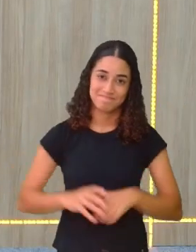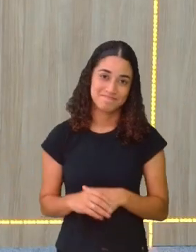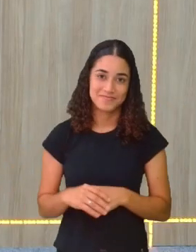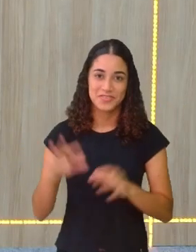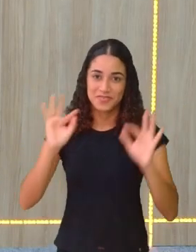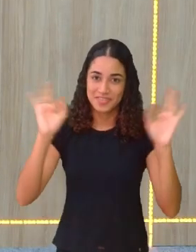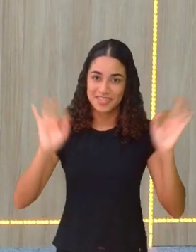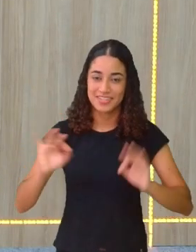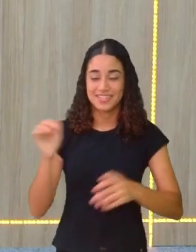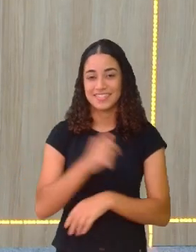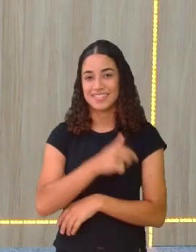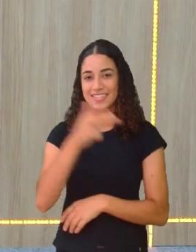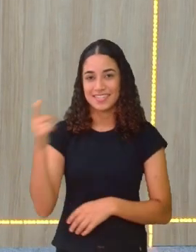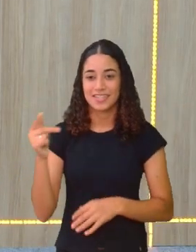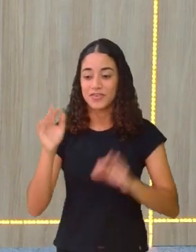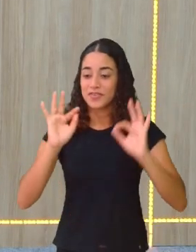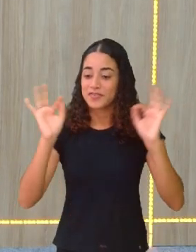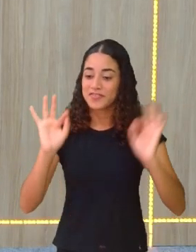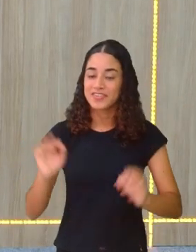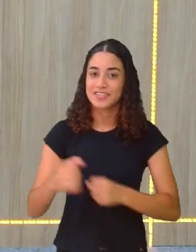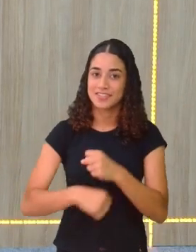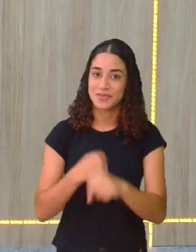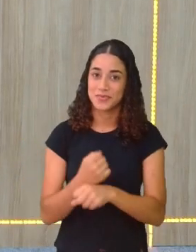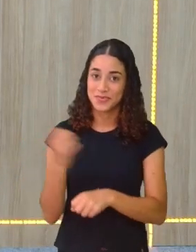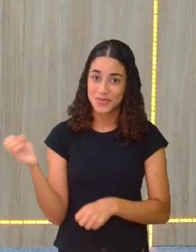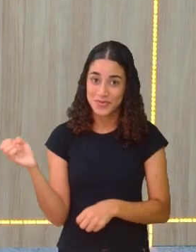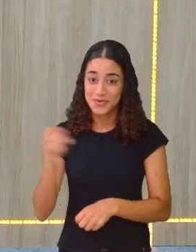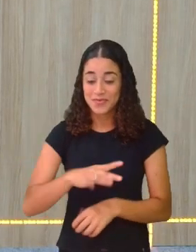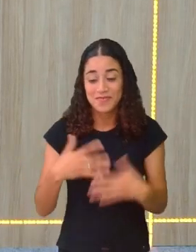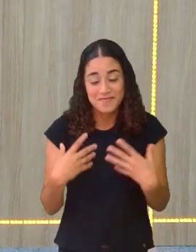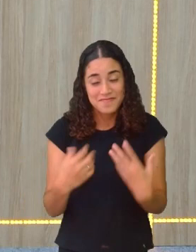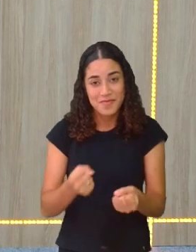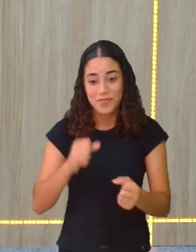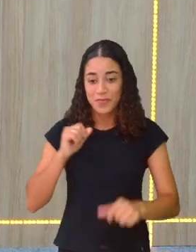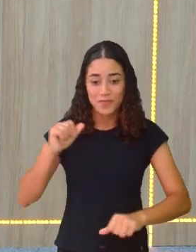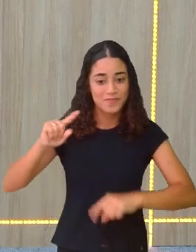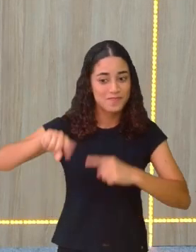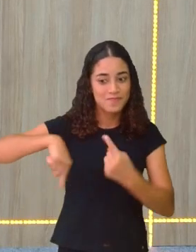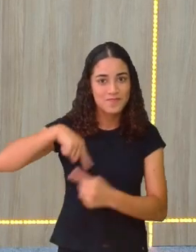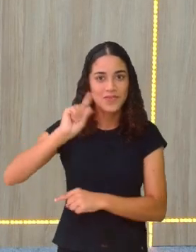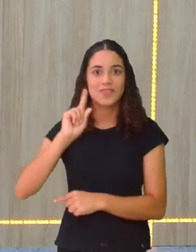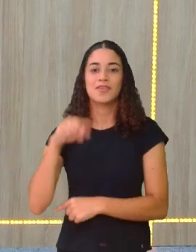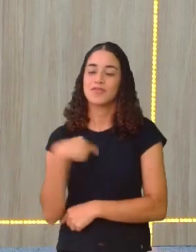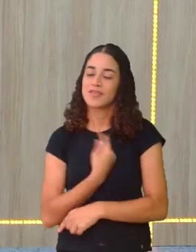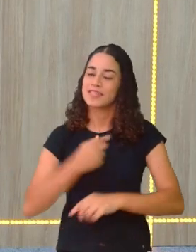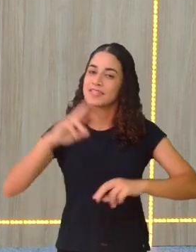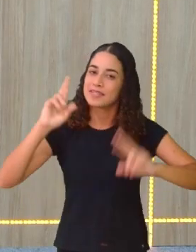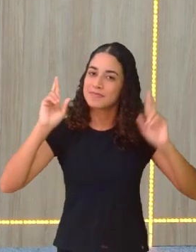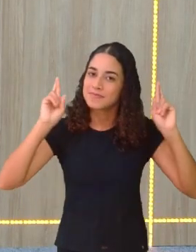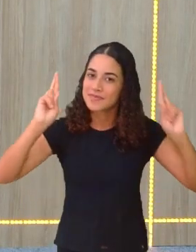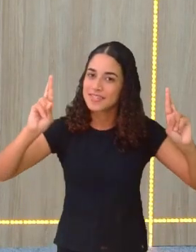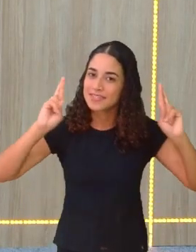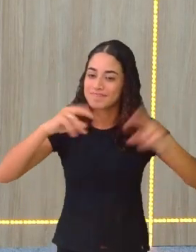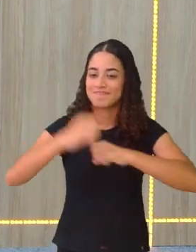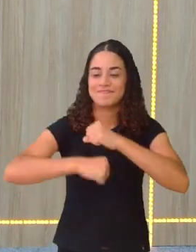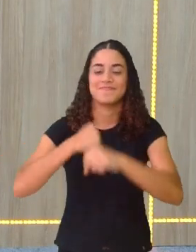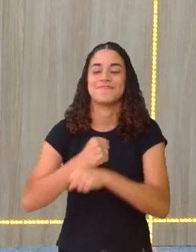Feliz Natal. Feliz Ano Novo. Vamos renovar nossas esperanças, né? Para um ano novo muito bom,